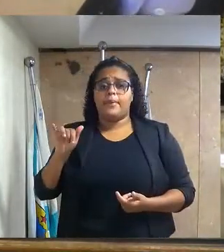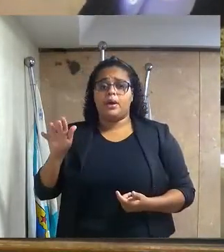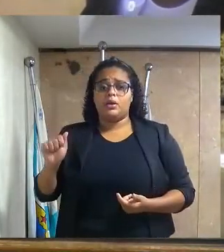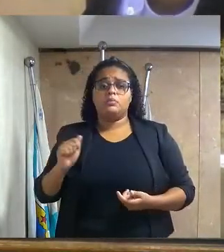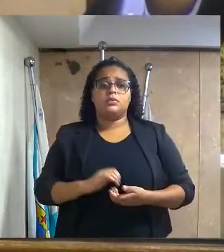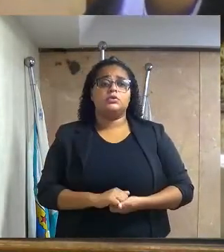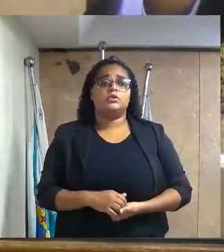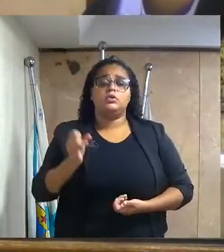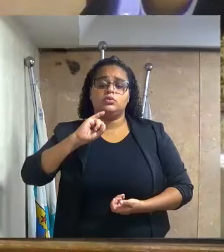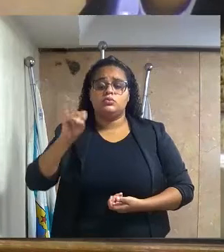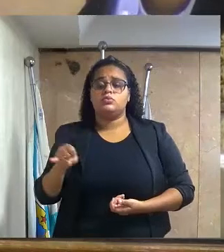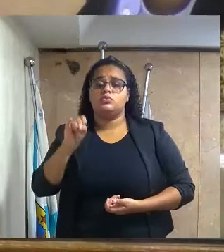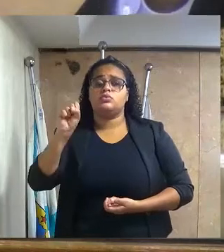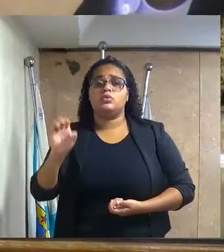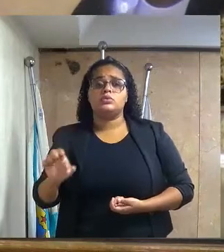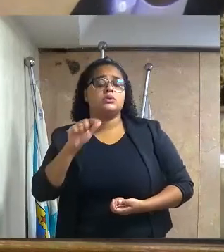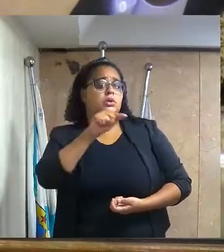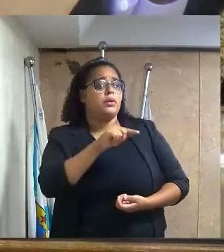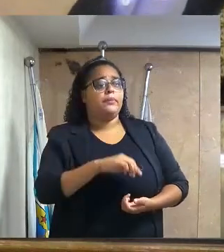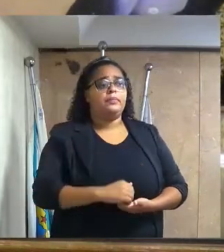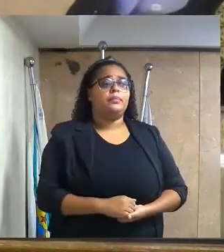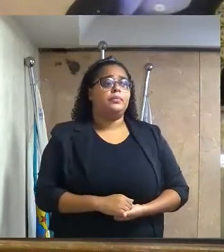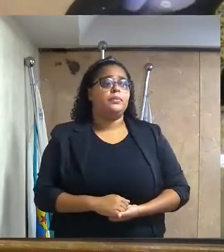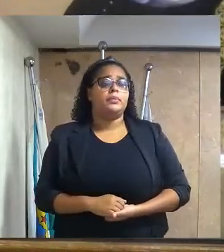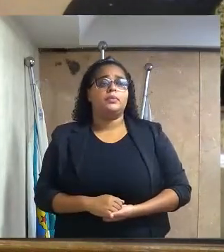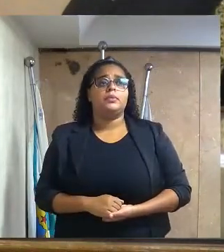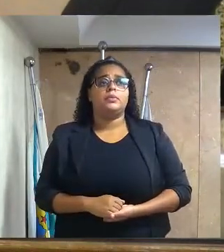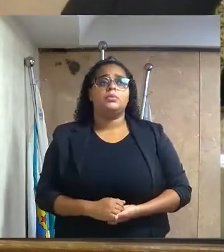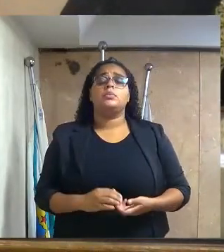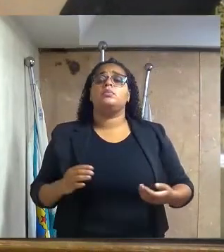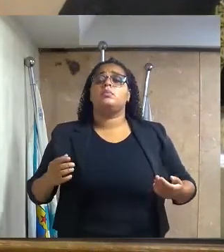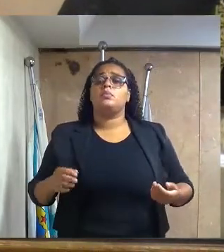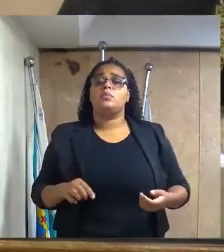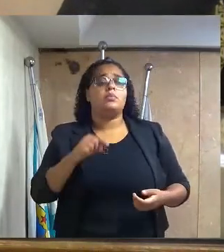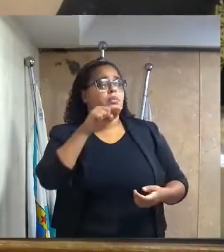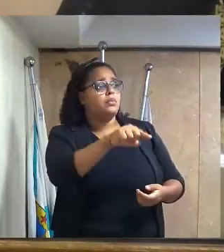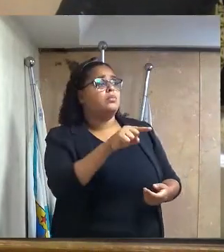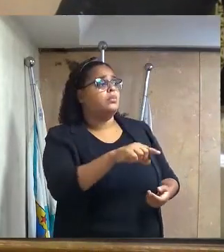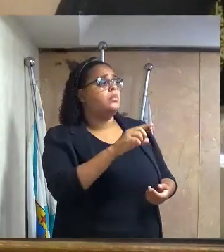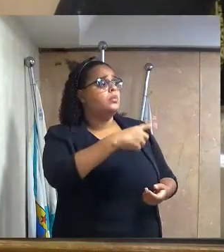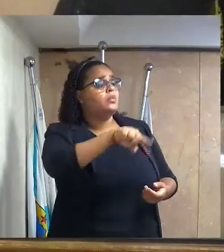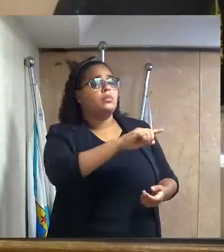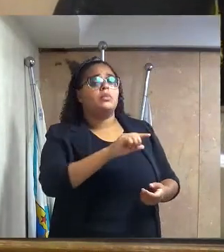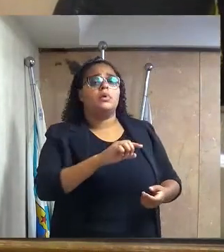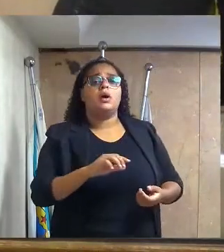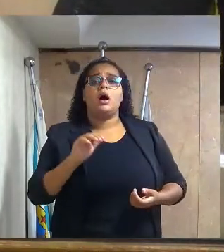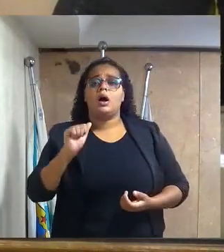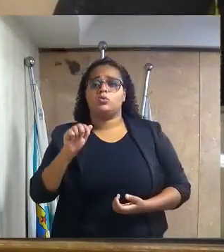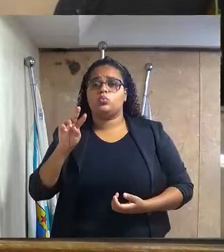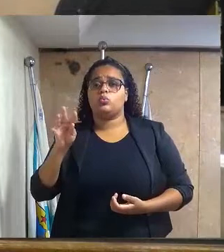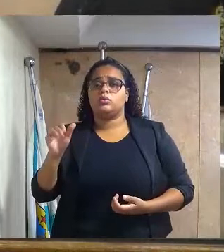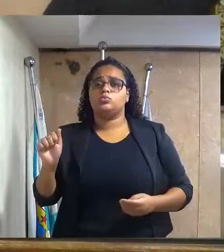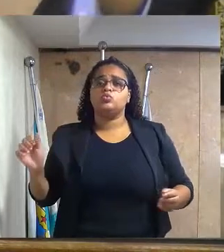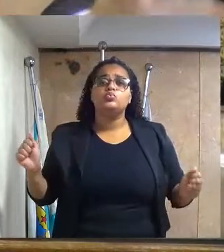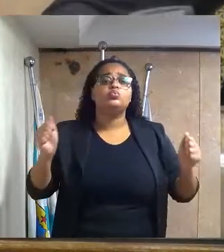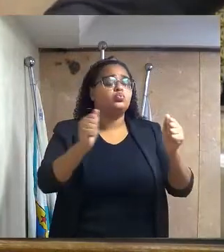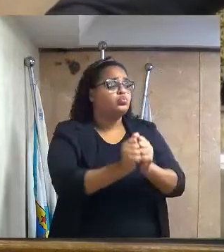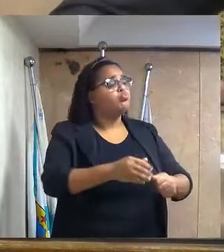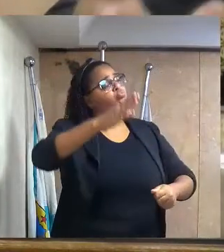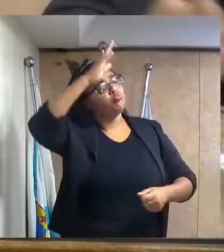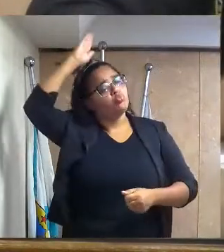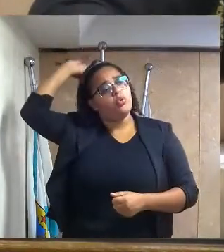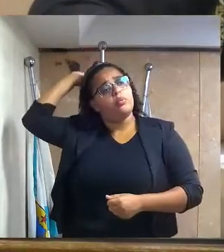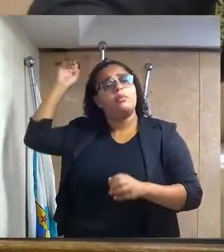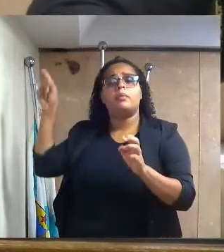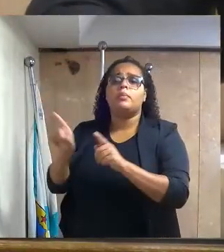José Luiz Valdo dos Santos, pela imprescindível atuação junto ao Corpo de Bombeiros